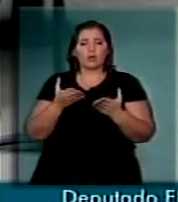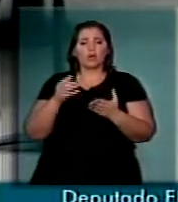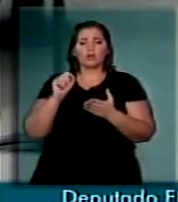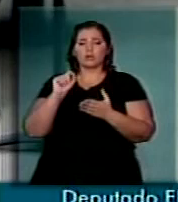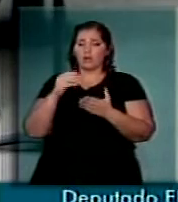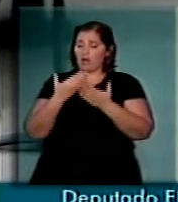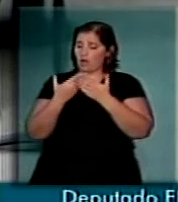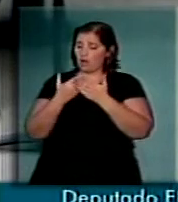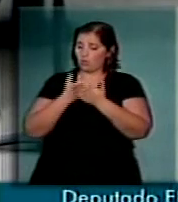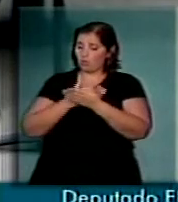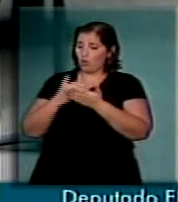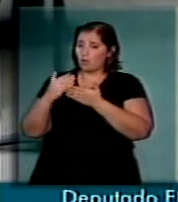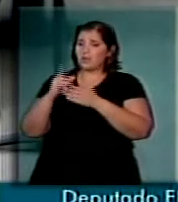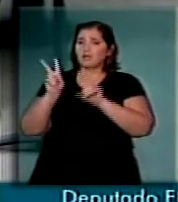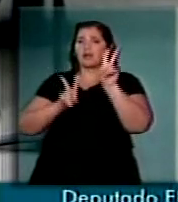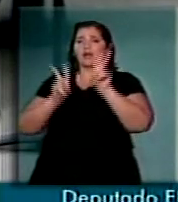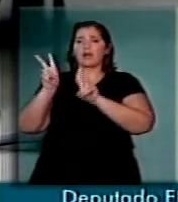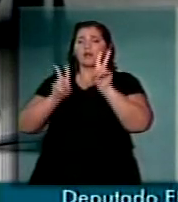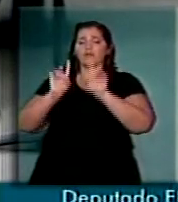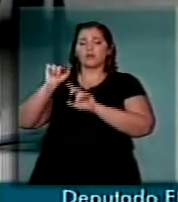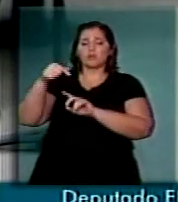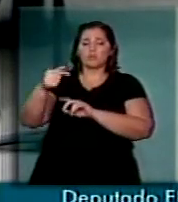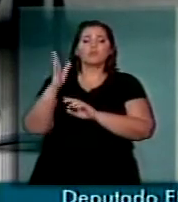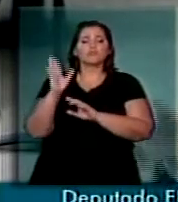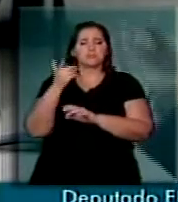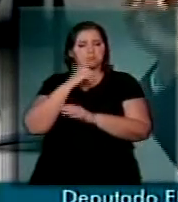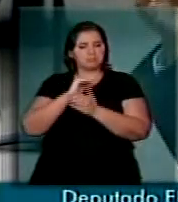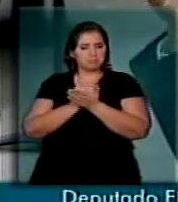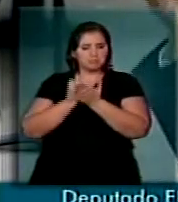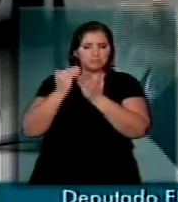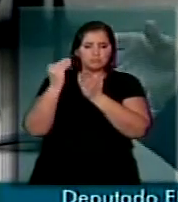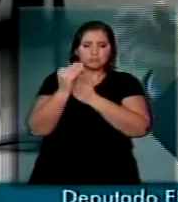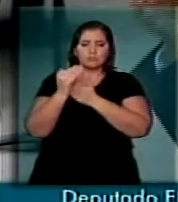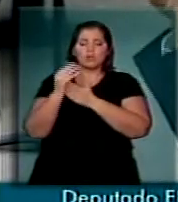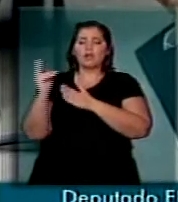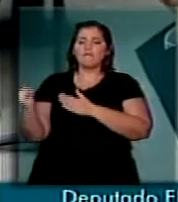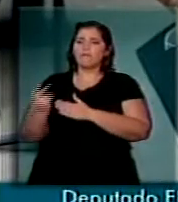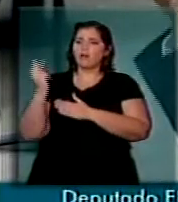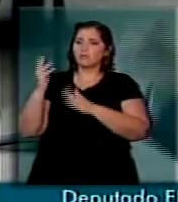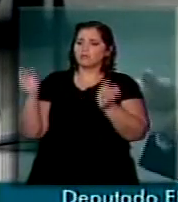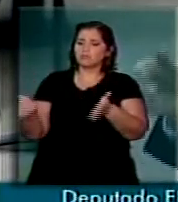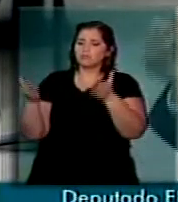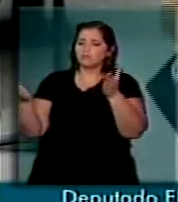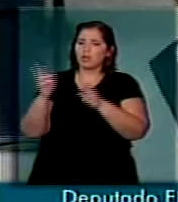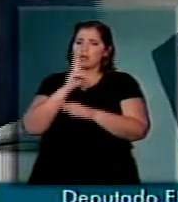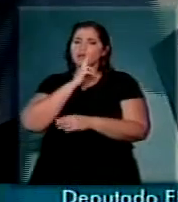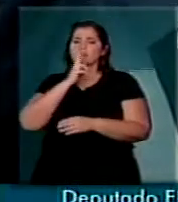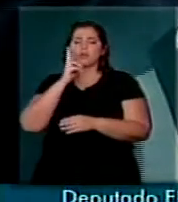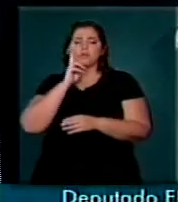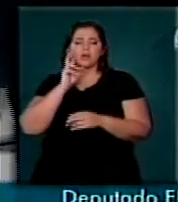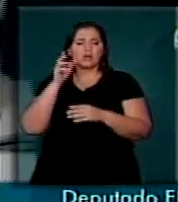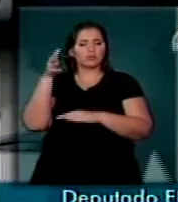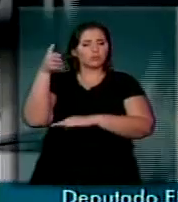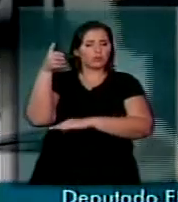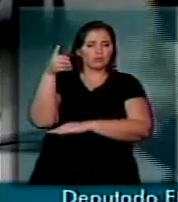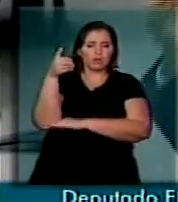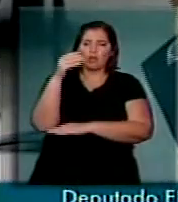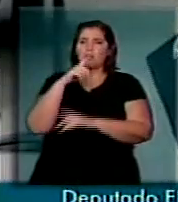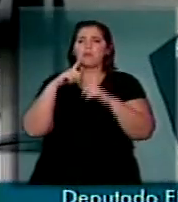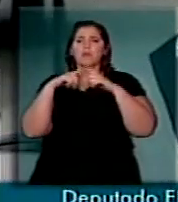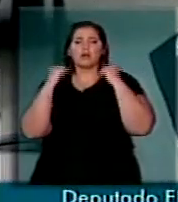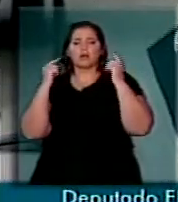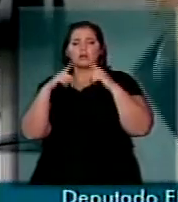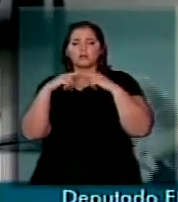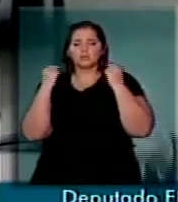iniciam após o Carnaval. Foi um grande avanço, valorizando os restaurantes, hotelaria, os garçons